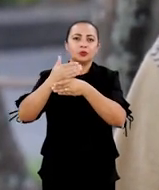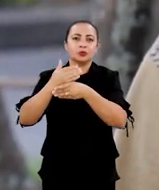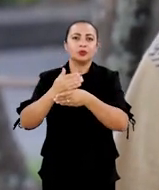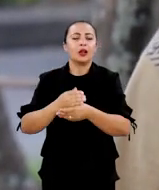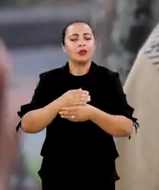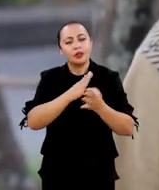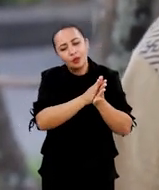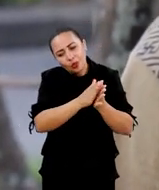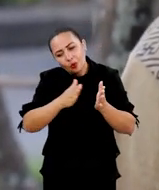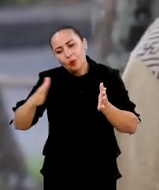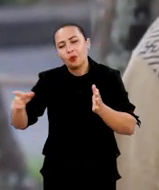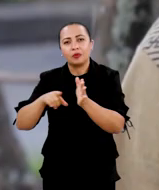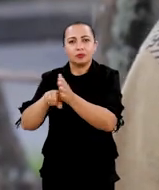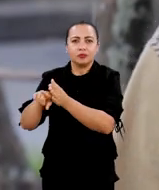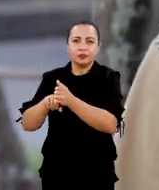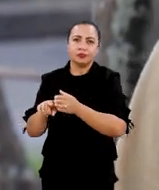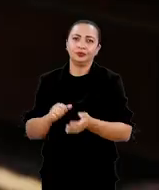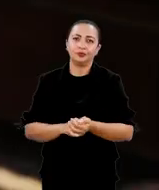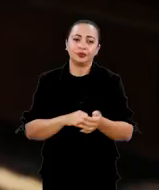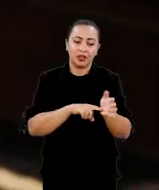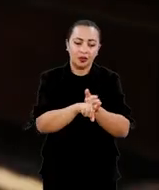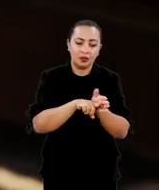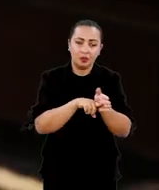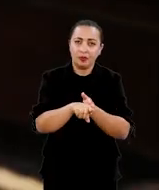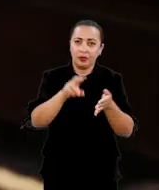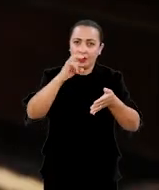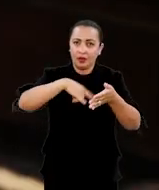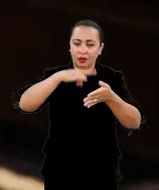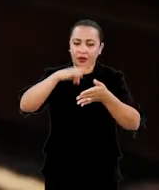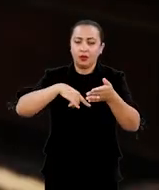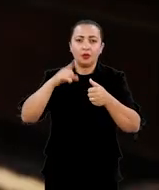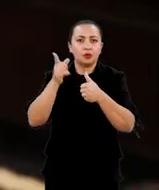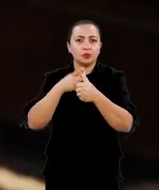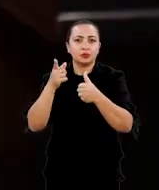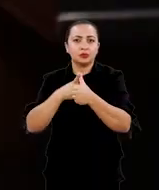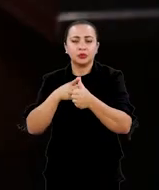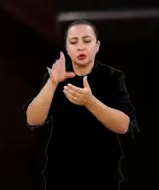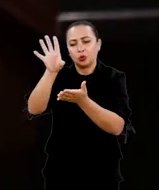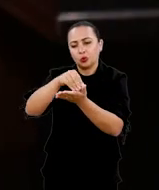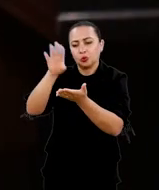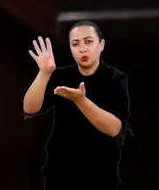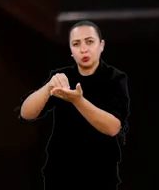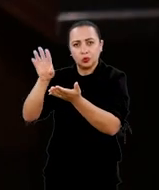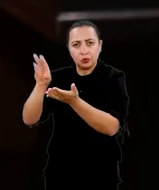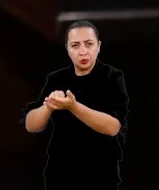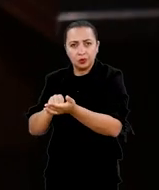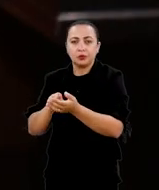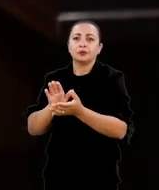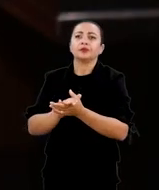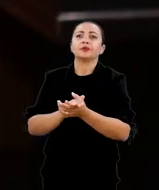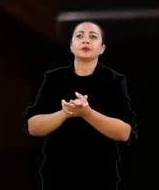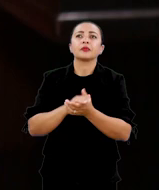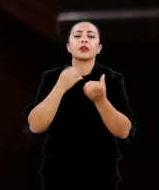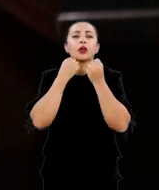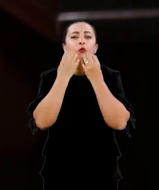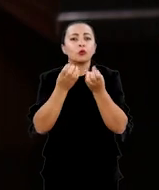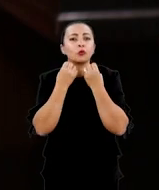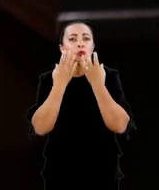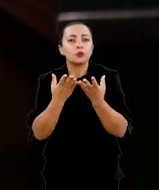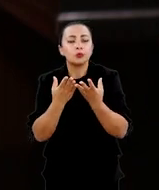construindo no decorrer dessa pesquisa. Essa pesquisa documental ela primeiro coletou e vem até hoje coletando